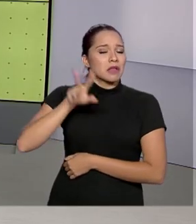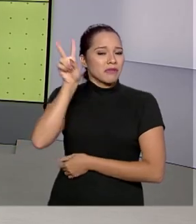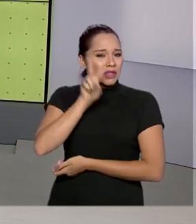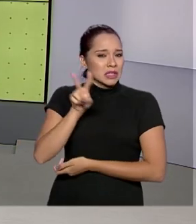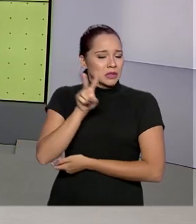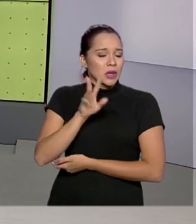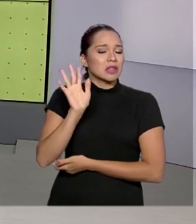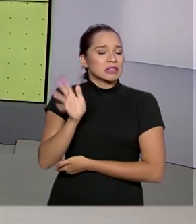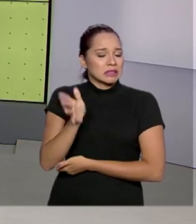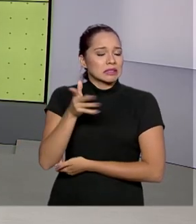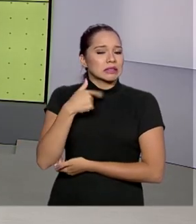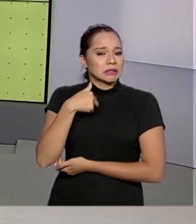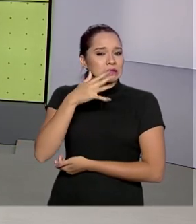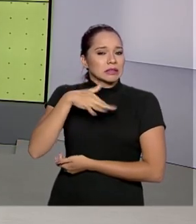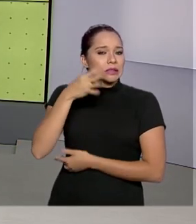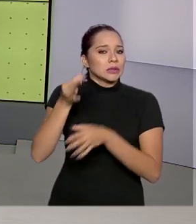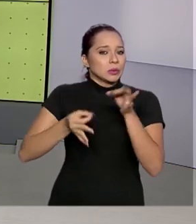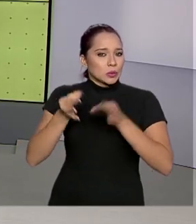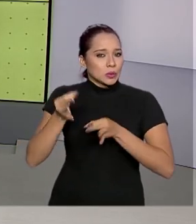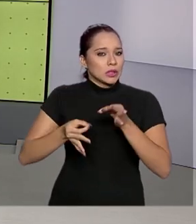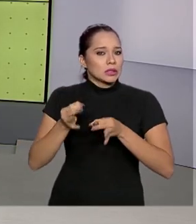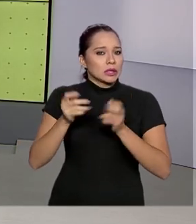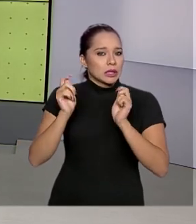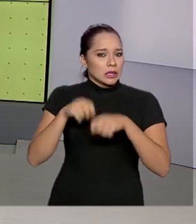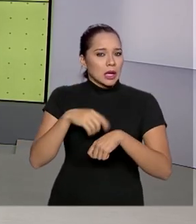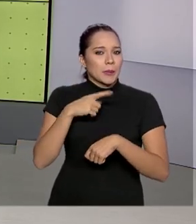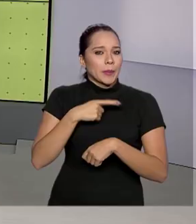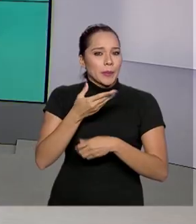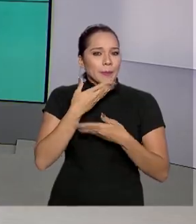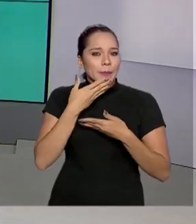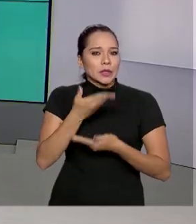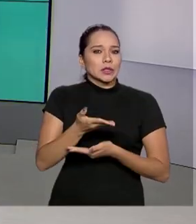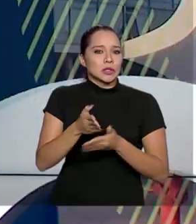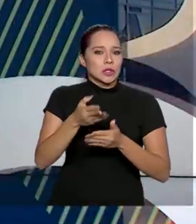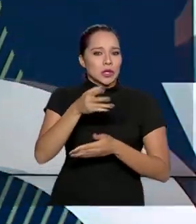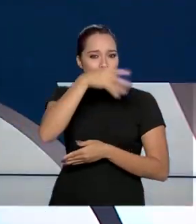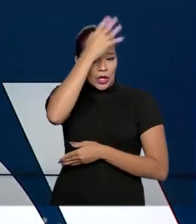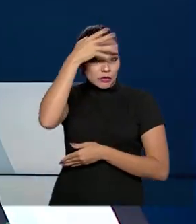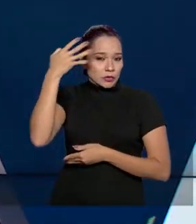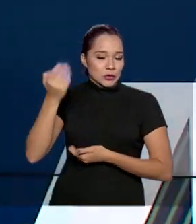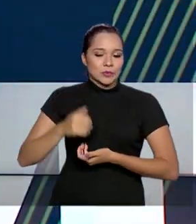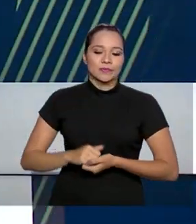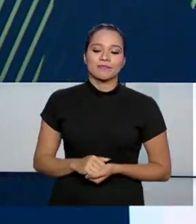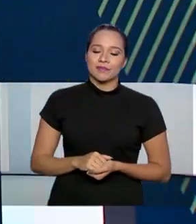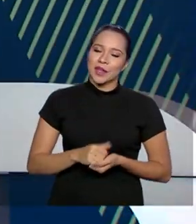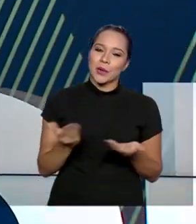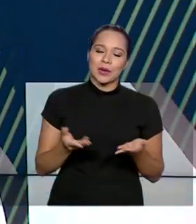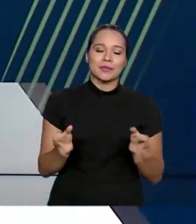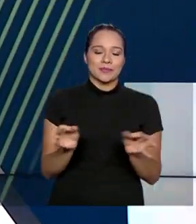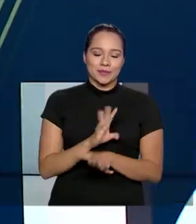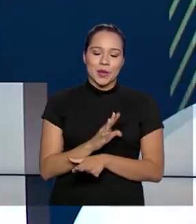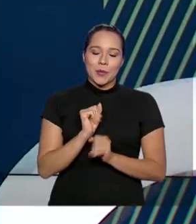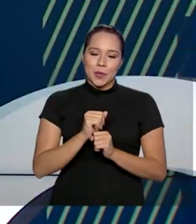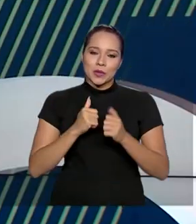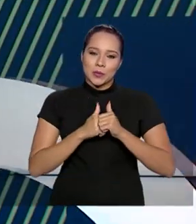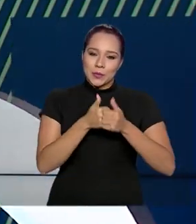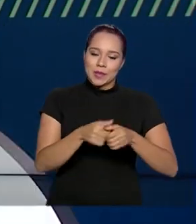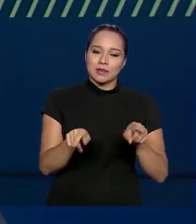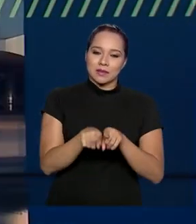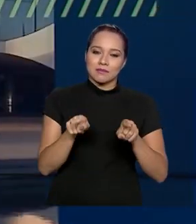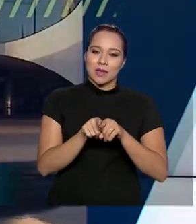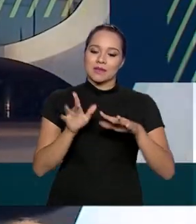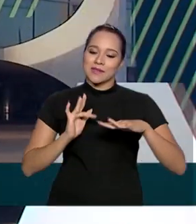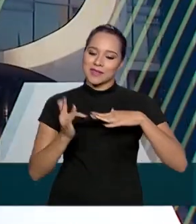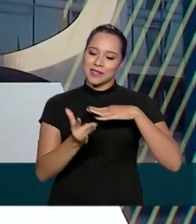que já é uma previsão jurídica suficiente para a concessão de refúgio. A gente fica por aqui. Você pode nos acompanhar também